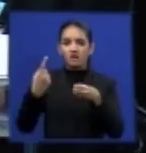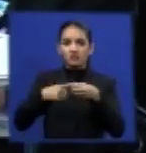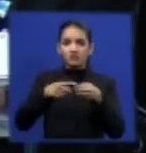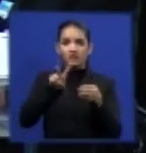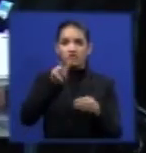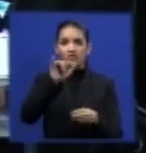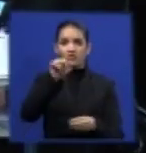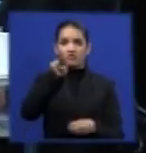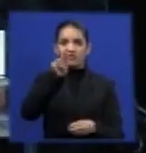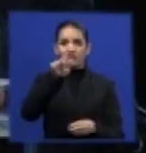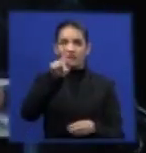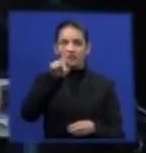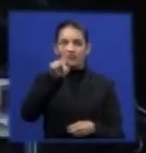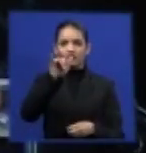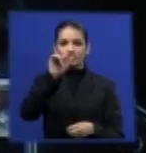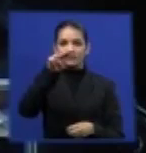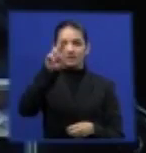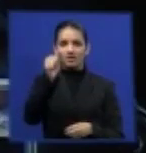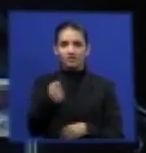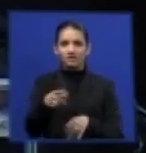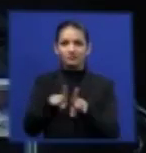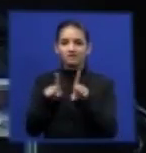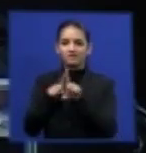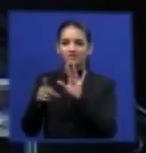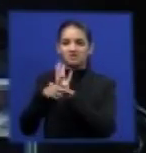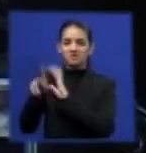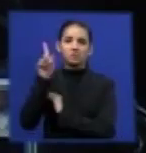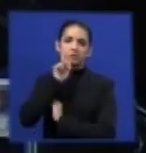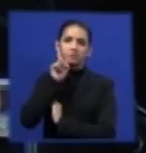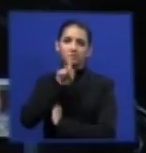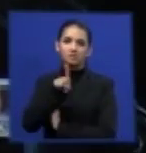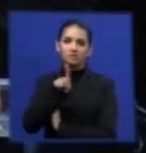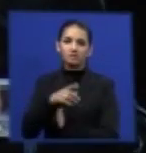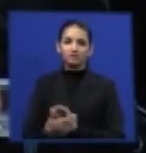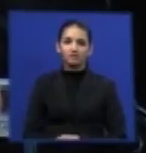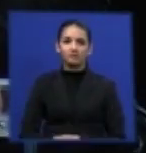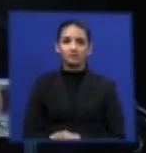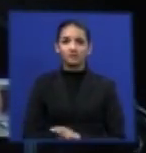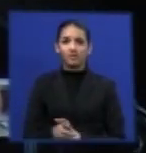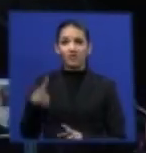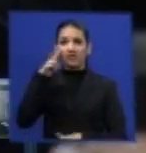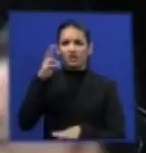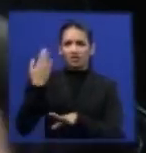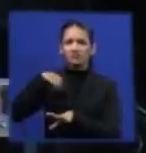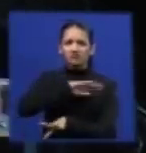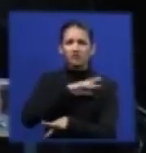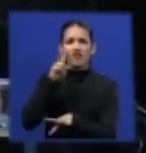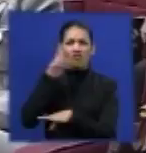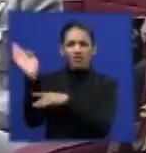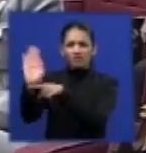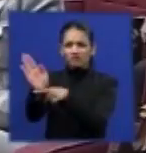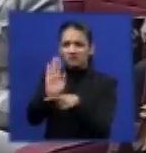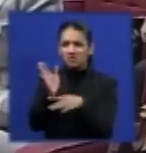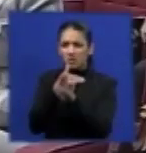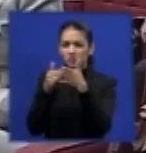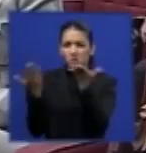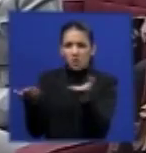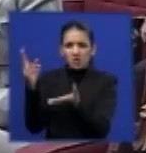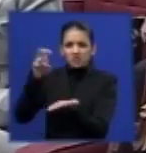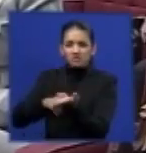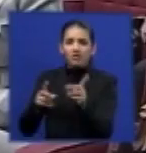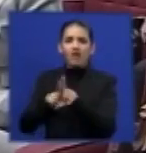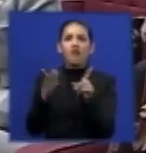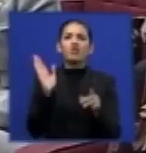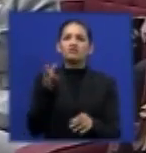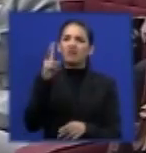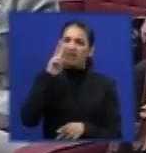Se não me engano o nome, mas estava lá escrito. Virgínia e Estados Unidos. Essas fotografias são conhecidas. Eu mesmo já as tive